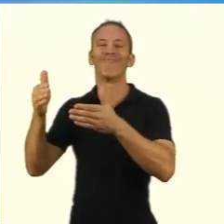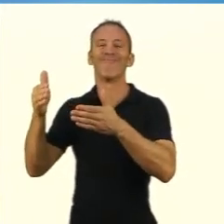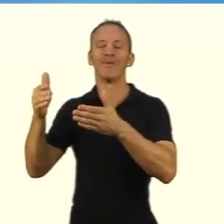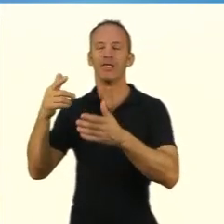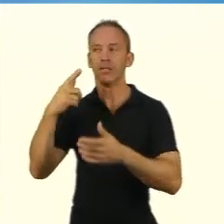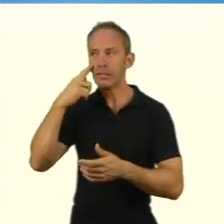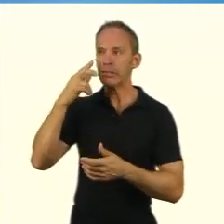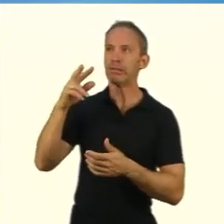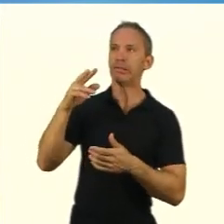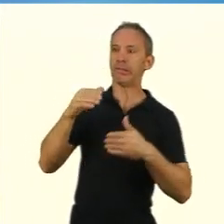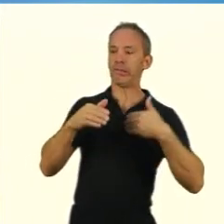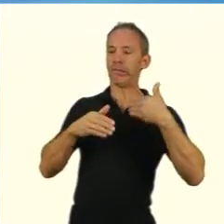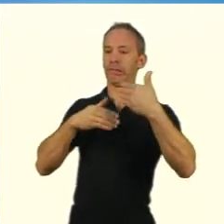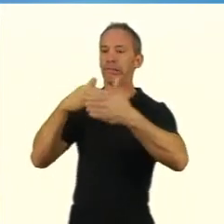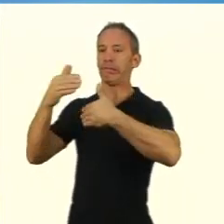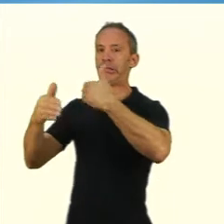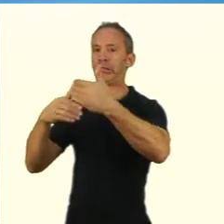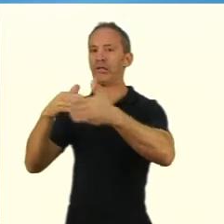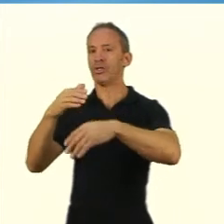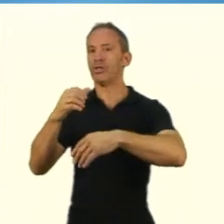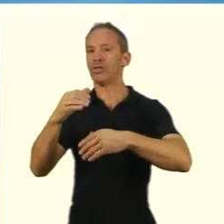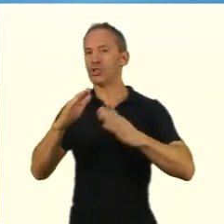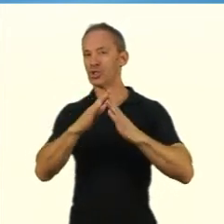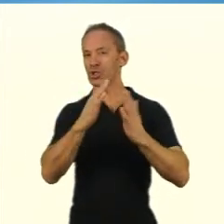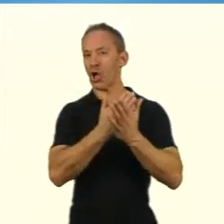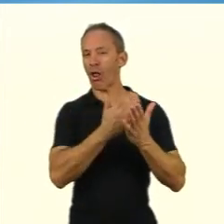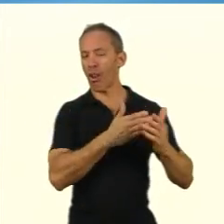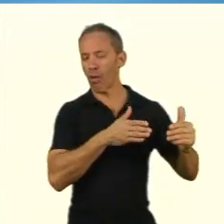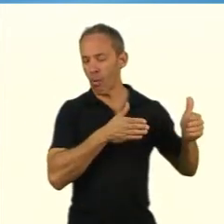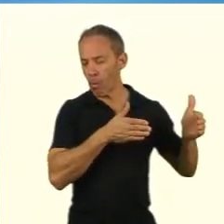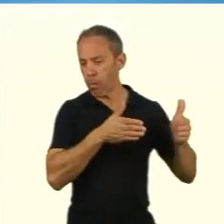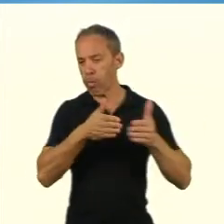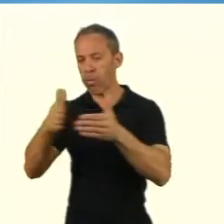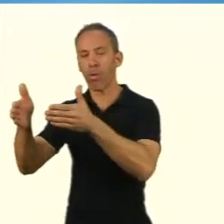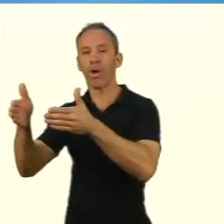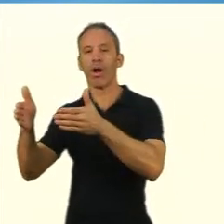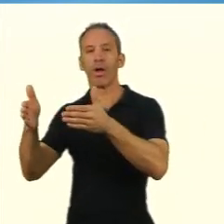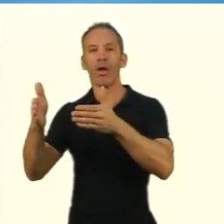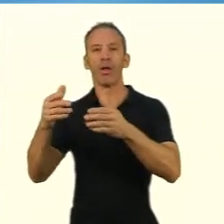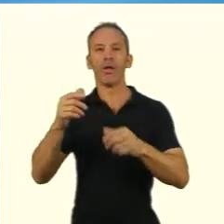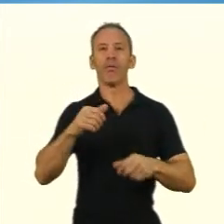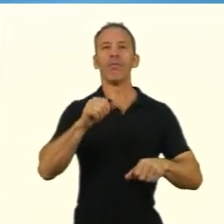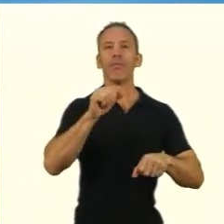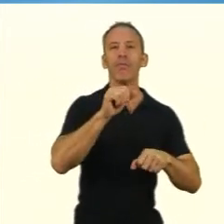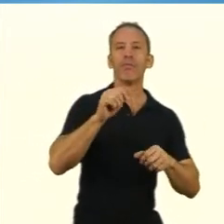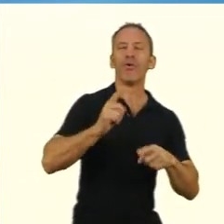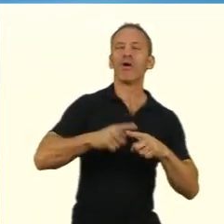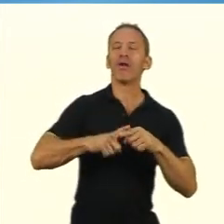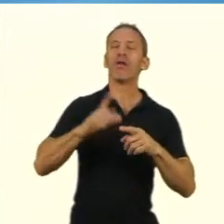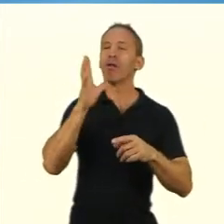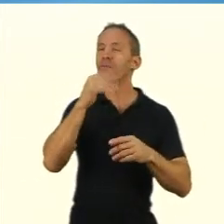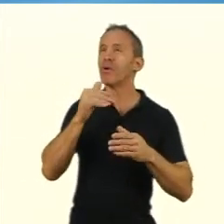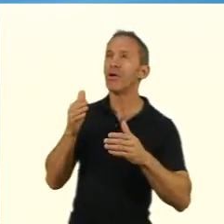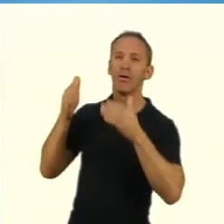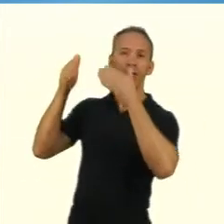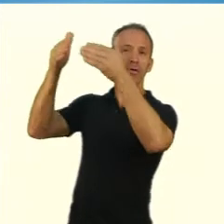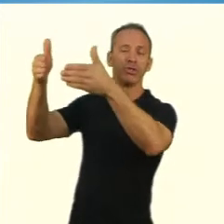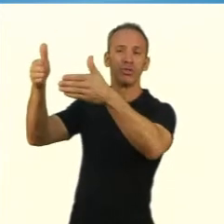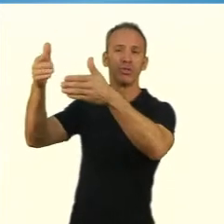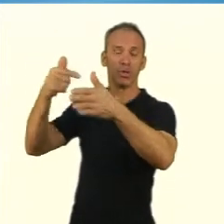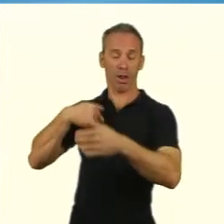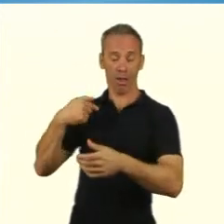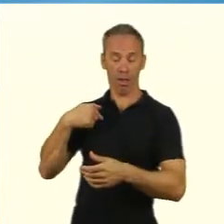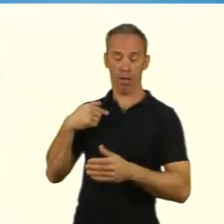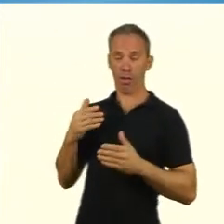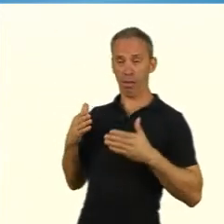vida do pesquisador ou da pesquisadora que guardam relação exclusiva ou específica com o tema de pesquisa. Isso, a gente vai